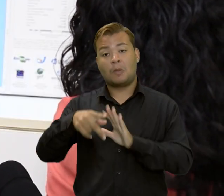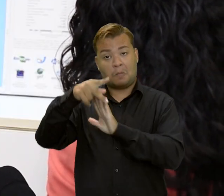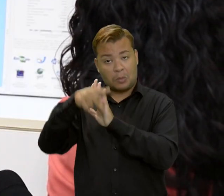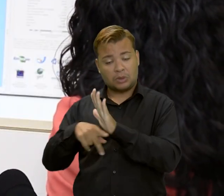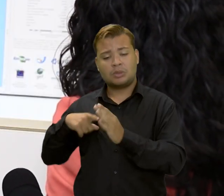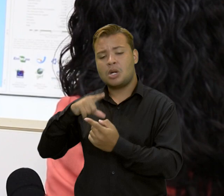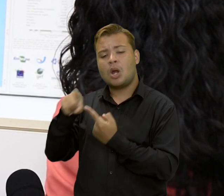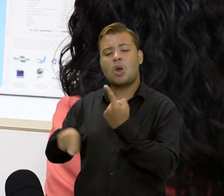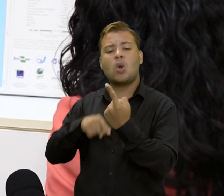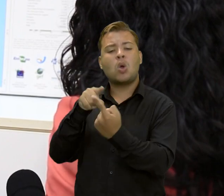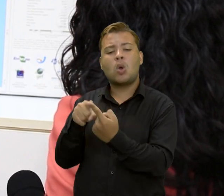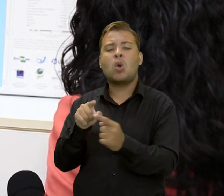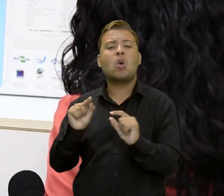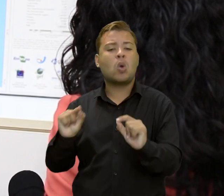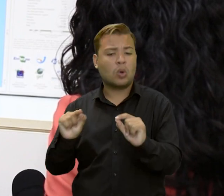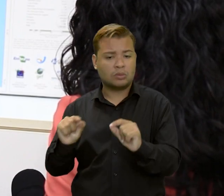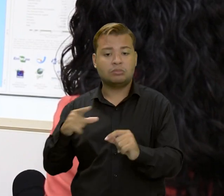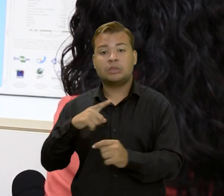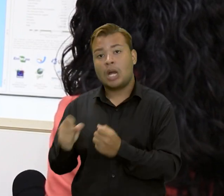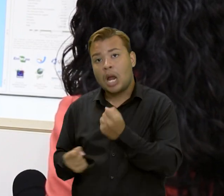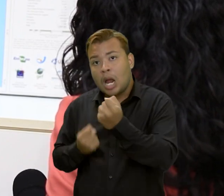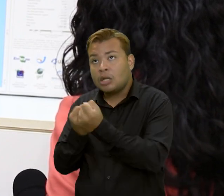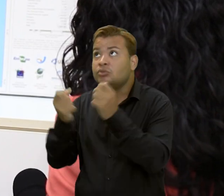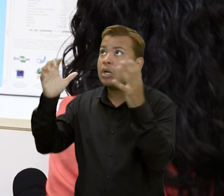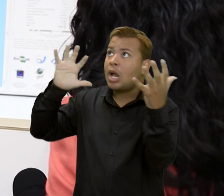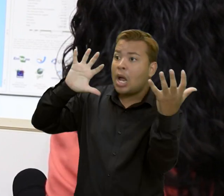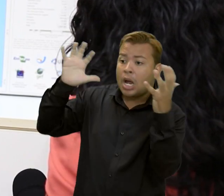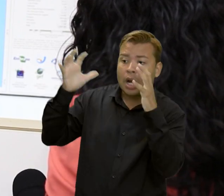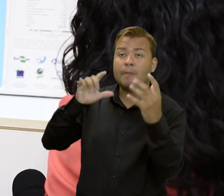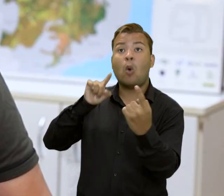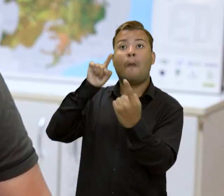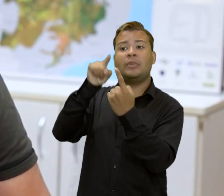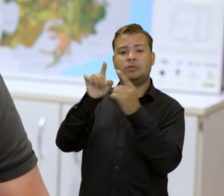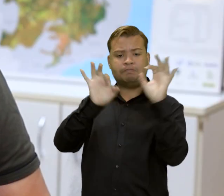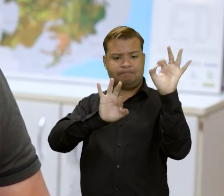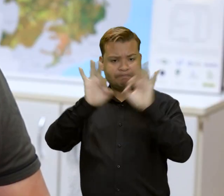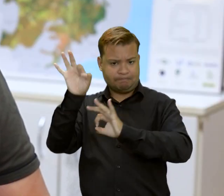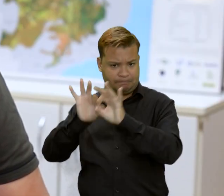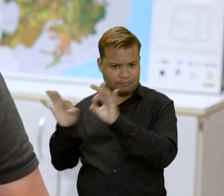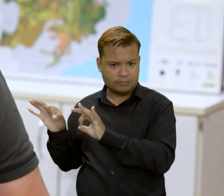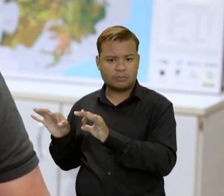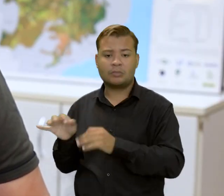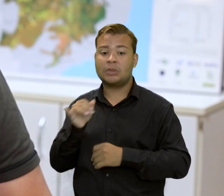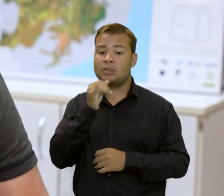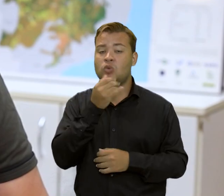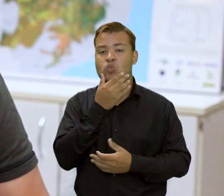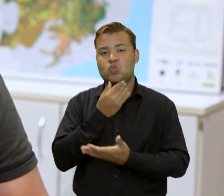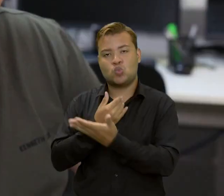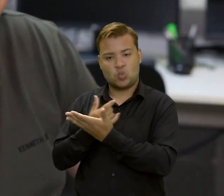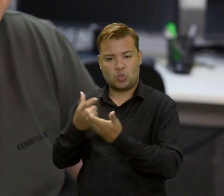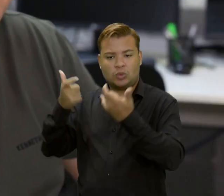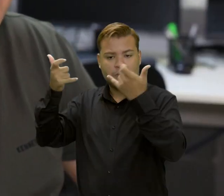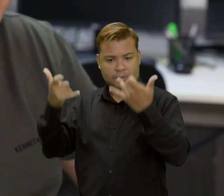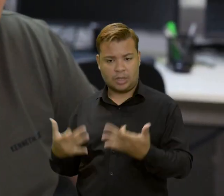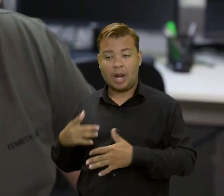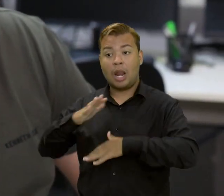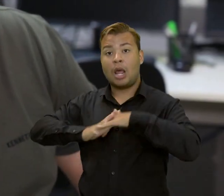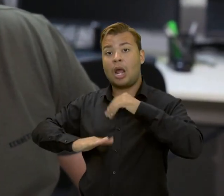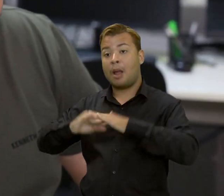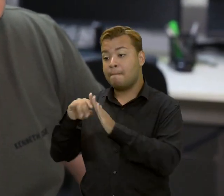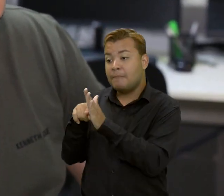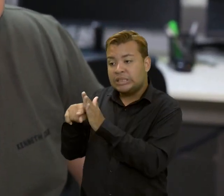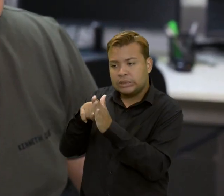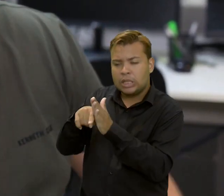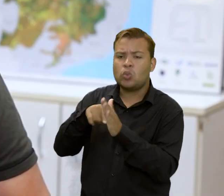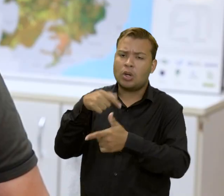projeto é contribuir com as metas climáticas globais, ressalta Vinícius Mesquita, que é pesquisador